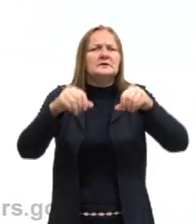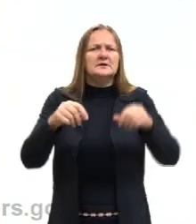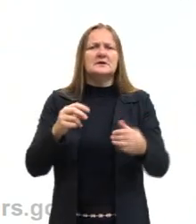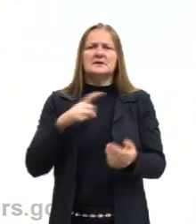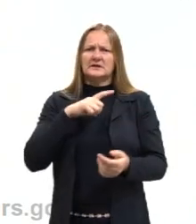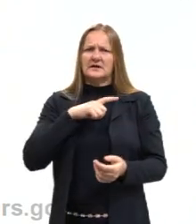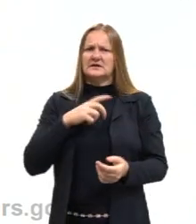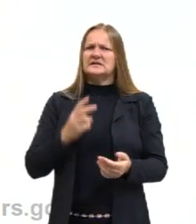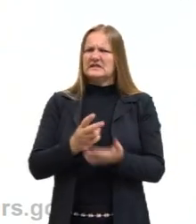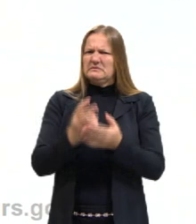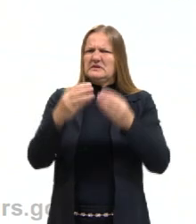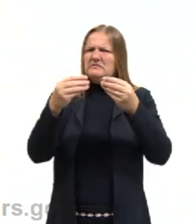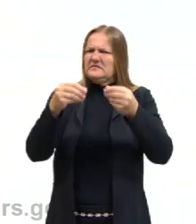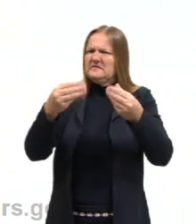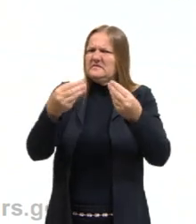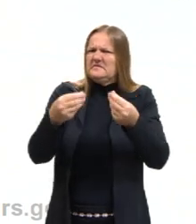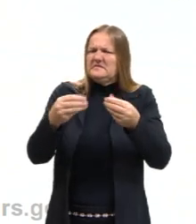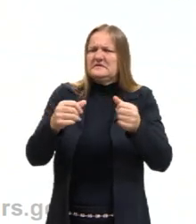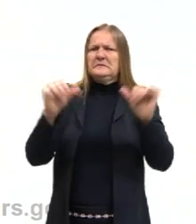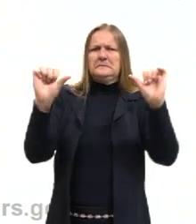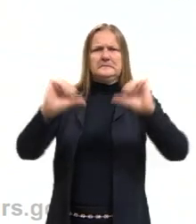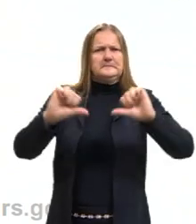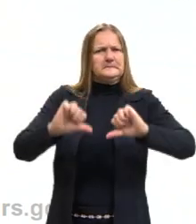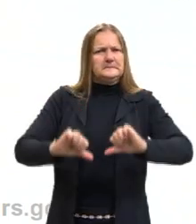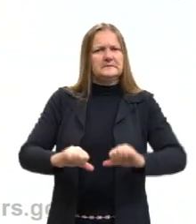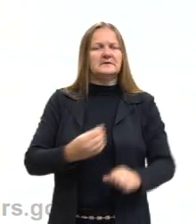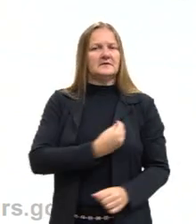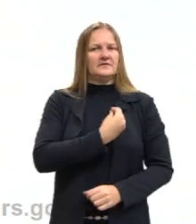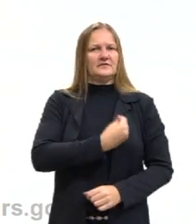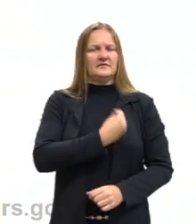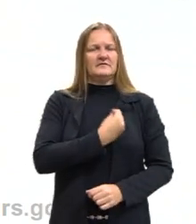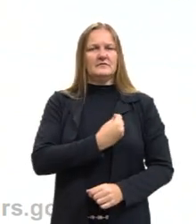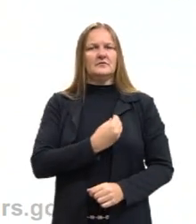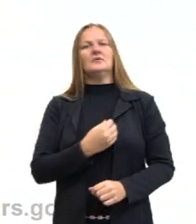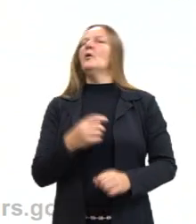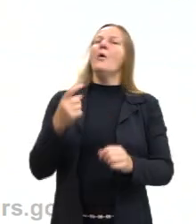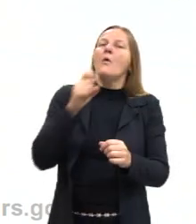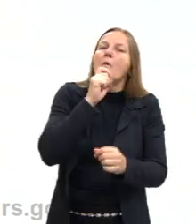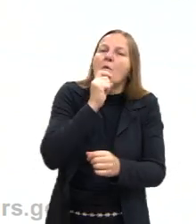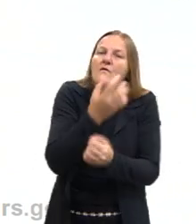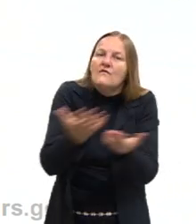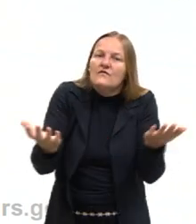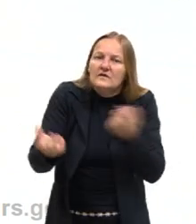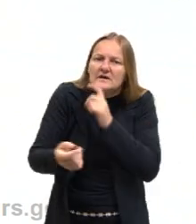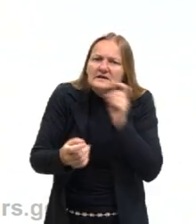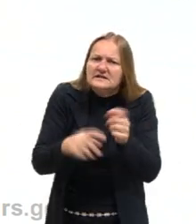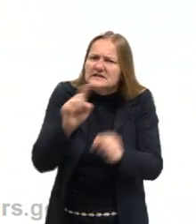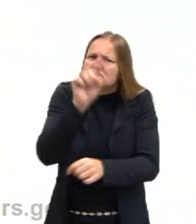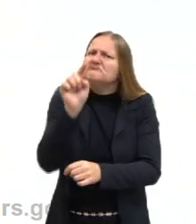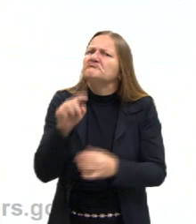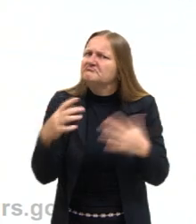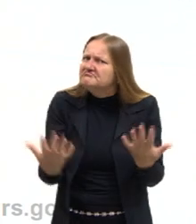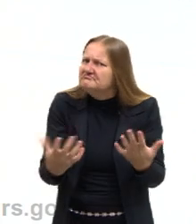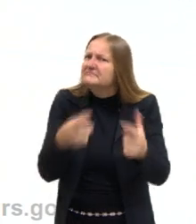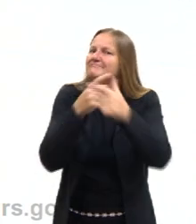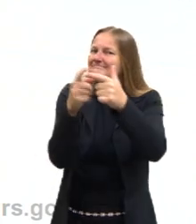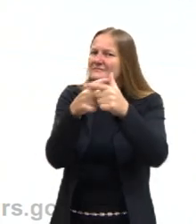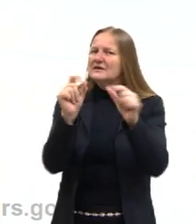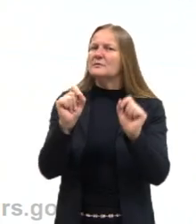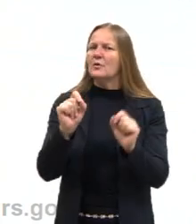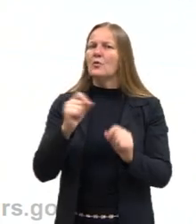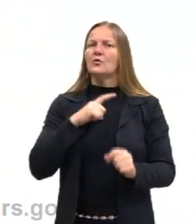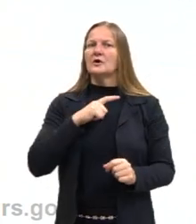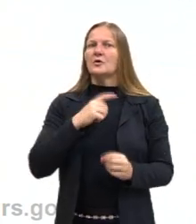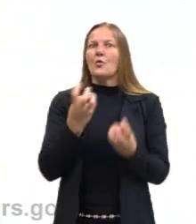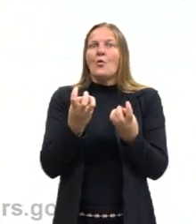são prejudiciais para nós, para os seres vivos? Ou também para o meio ambiente? Será que elas são realmente um grande problema? Ou o problema